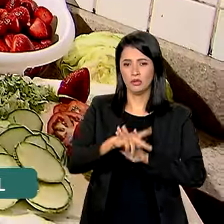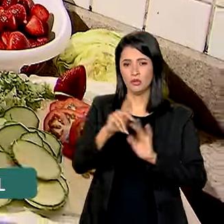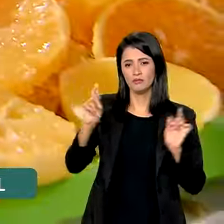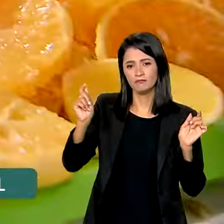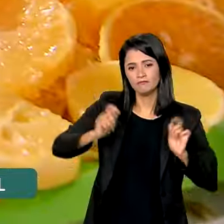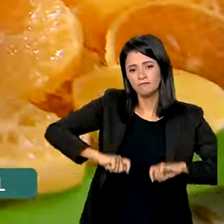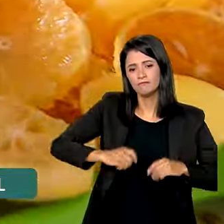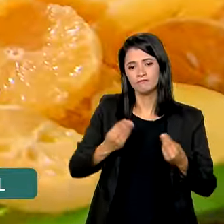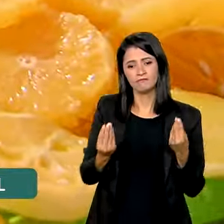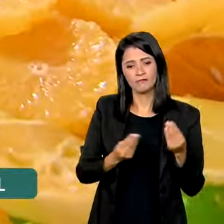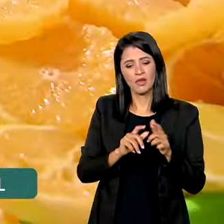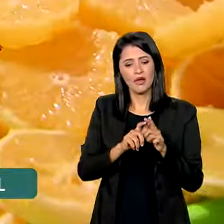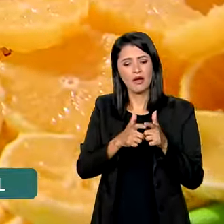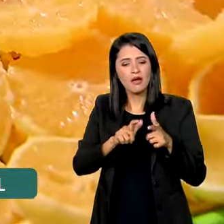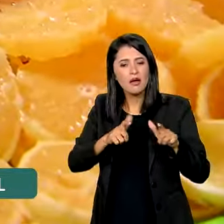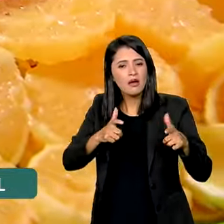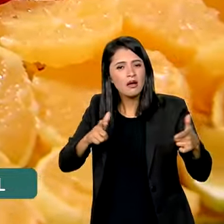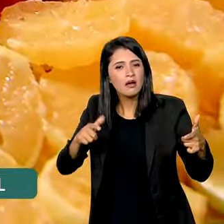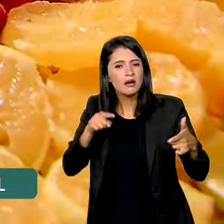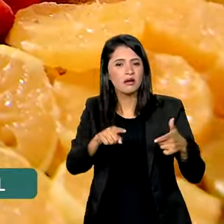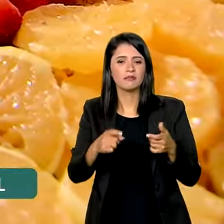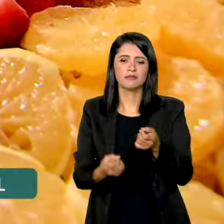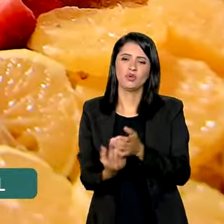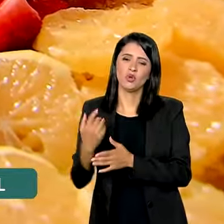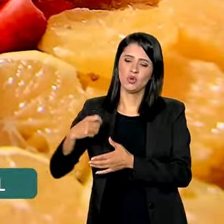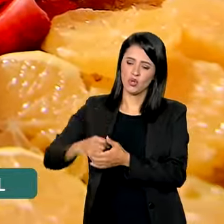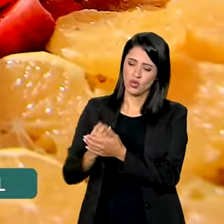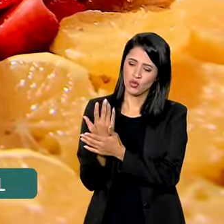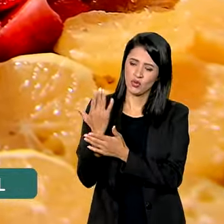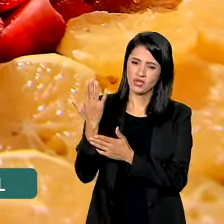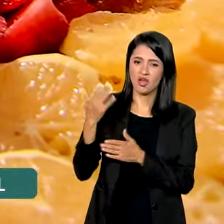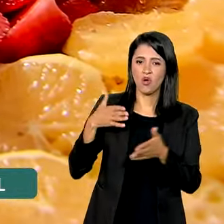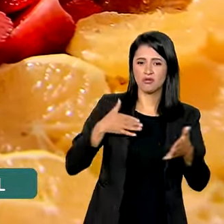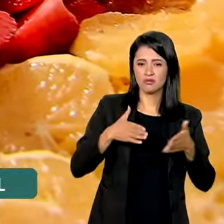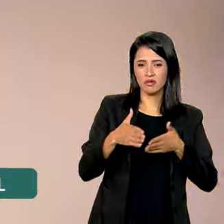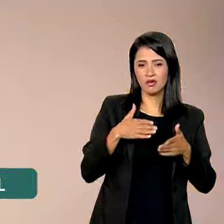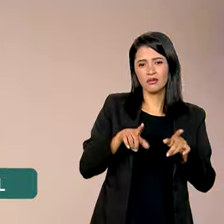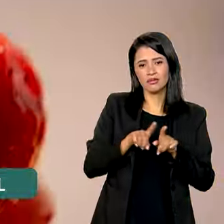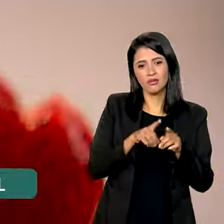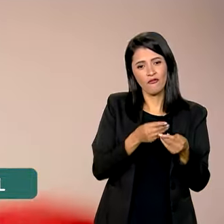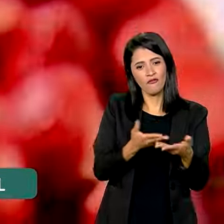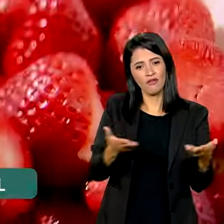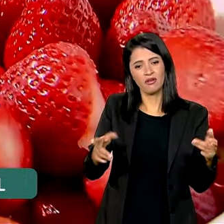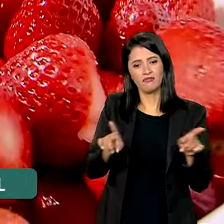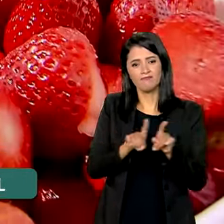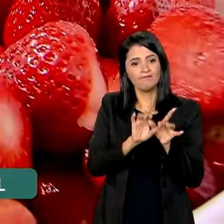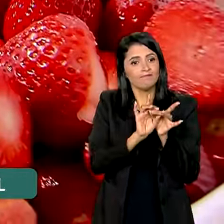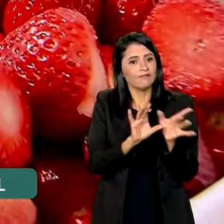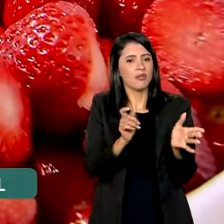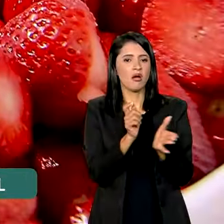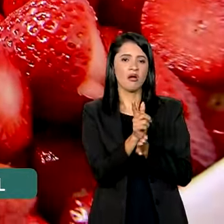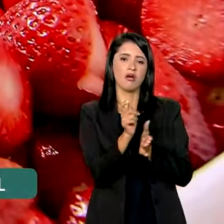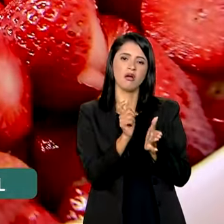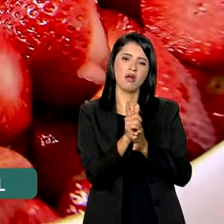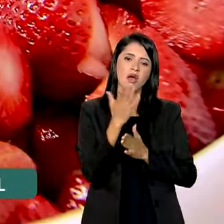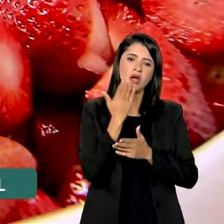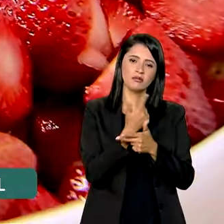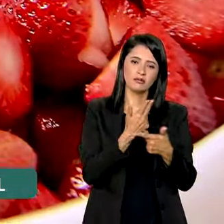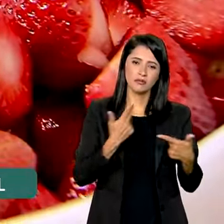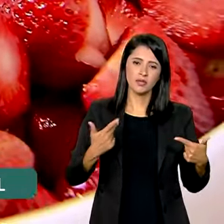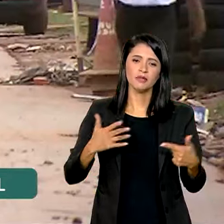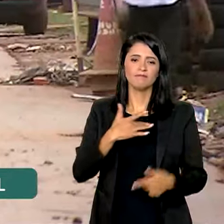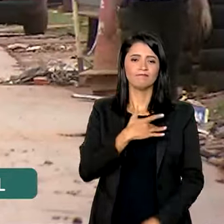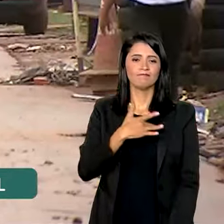possibilitem a ampliação da produção do acesso à oferta e a disponibilidade de alimentos